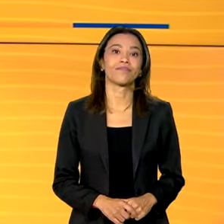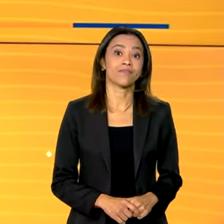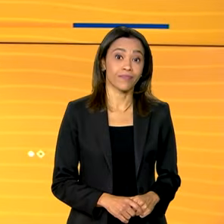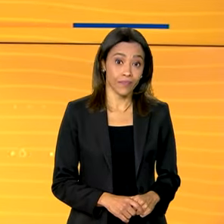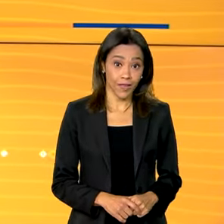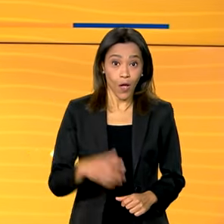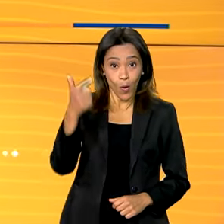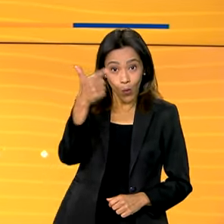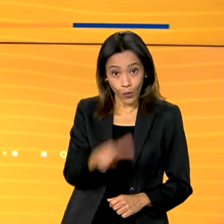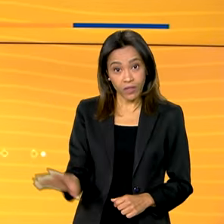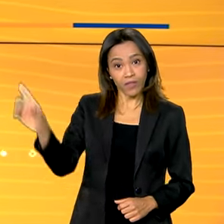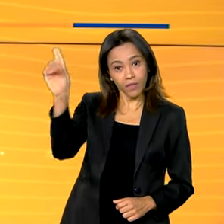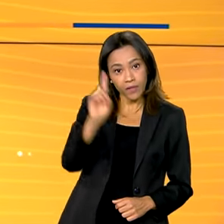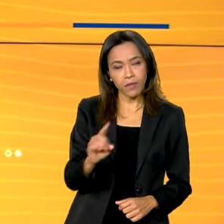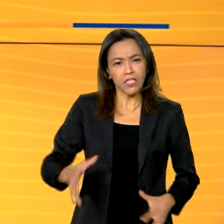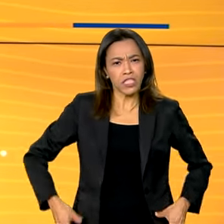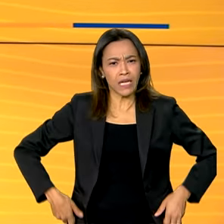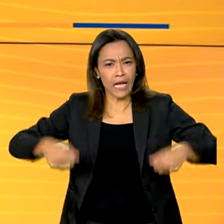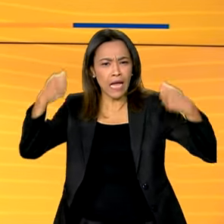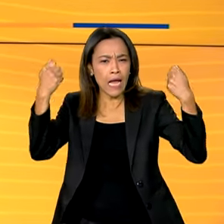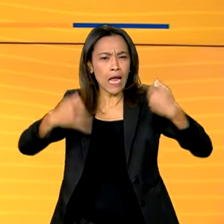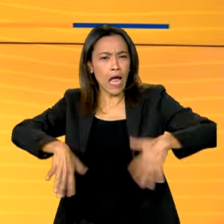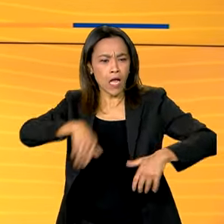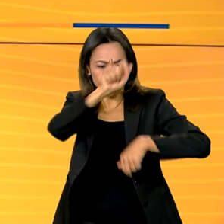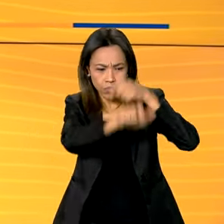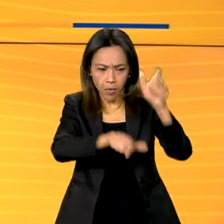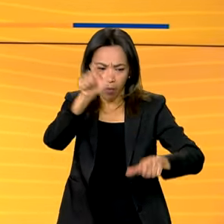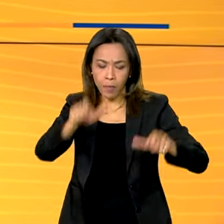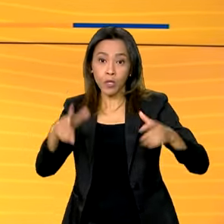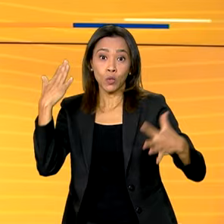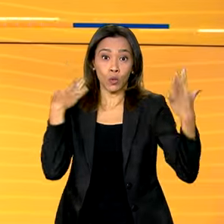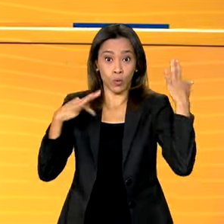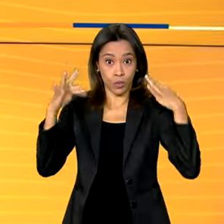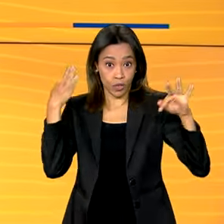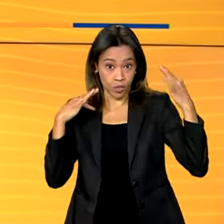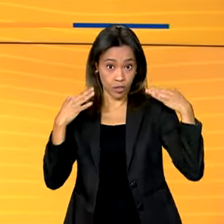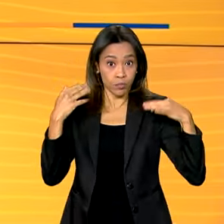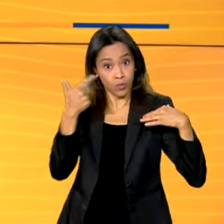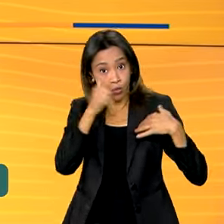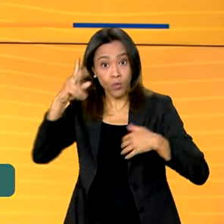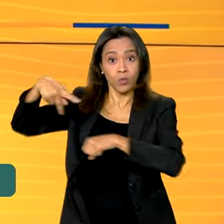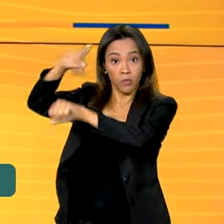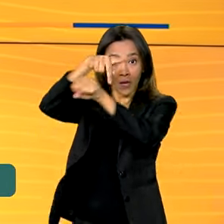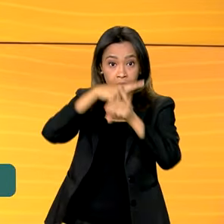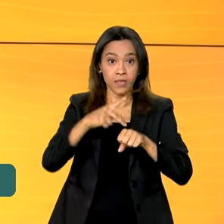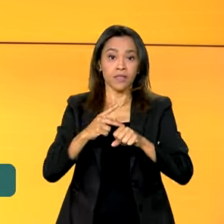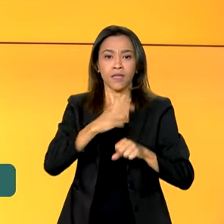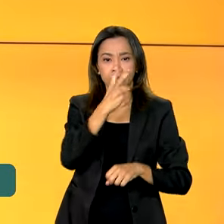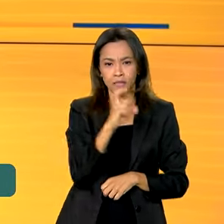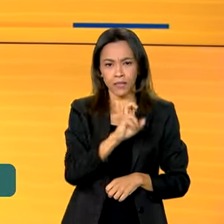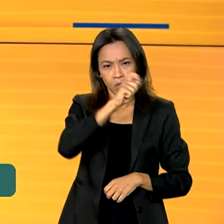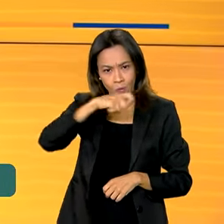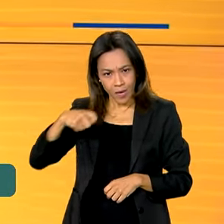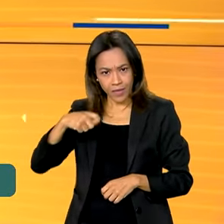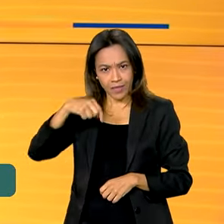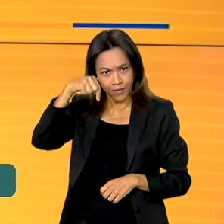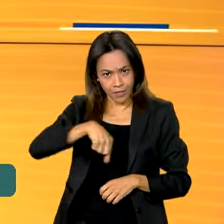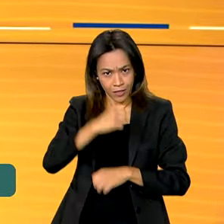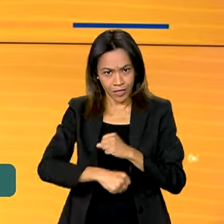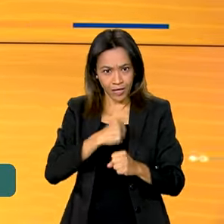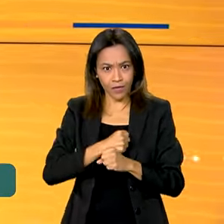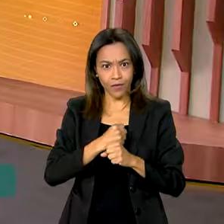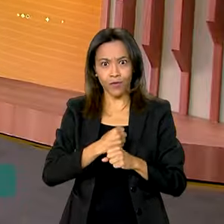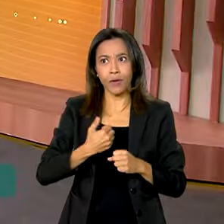Estamos de volta e o gasto de turistas estrangeiros nos cinco primeiros meses de 2024 foi o maior em 10